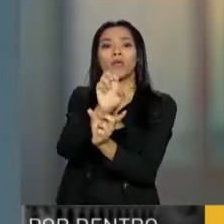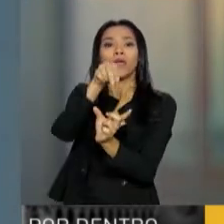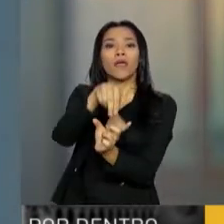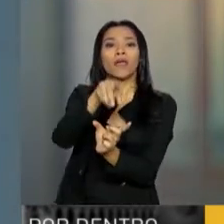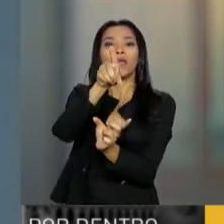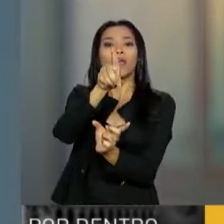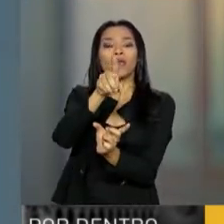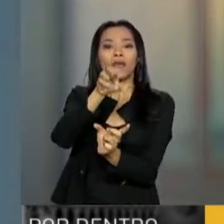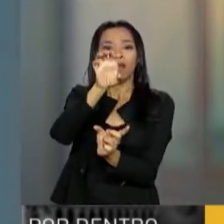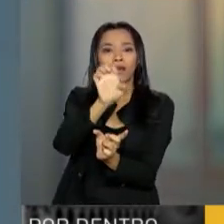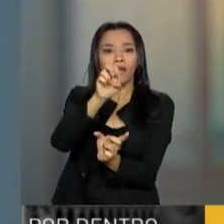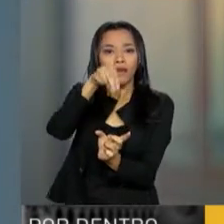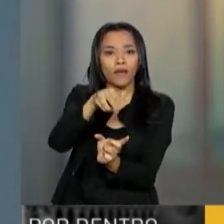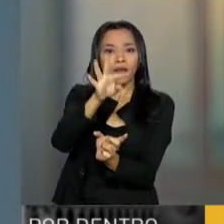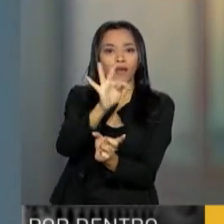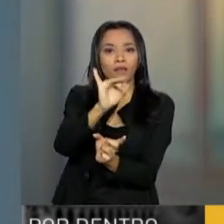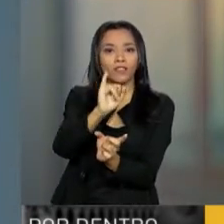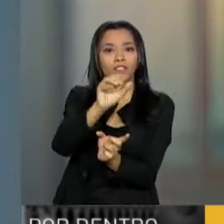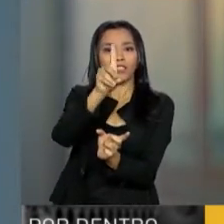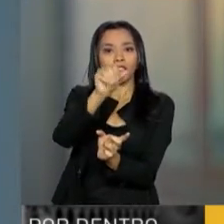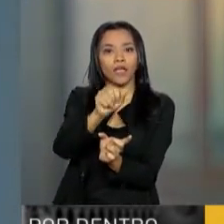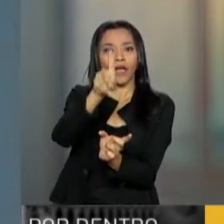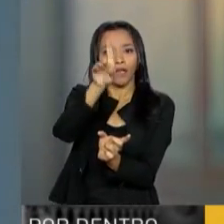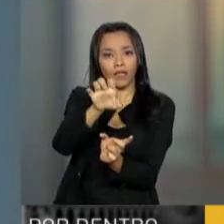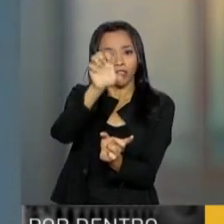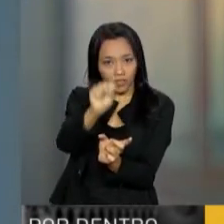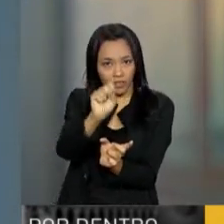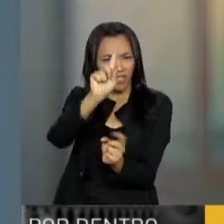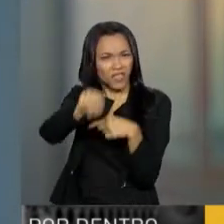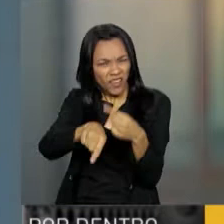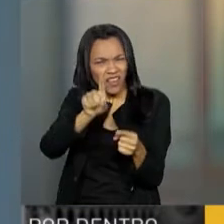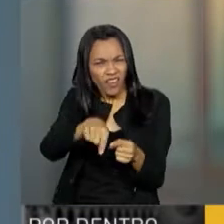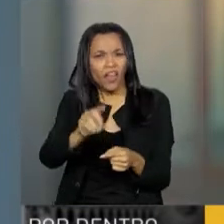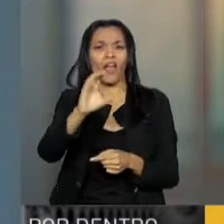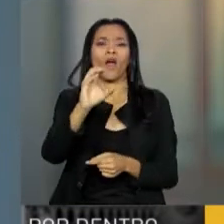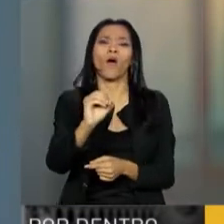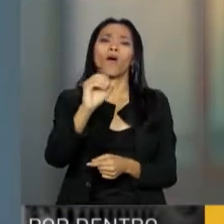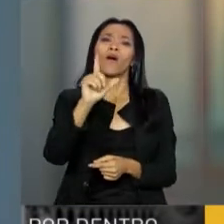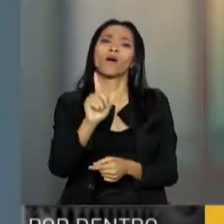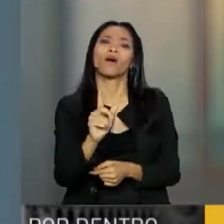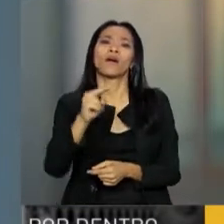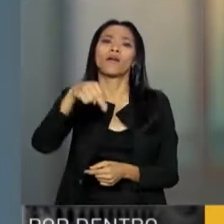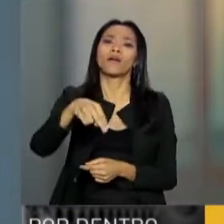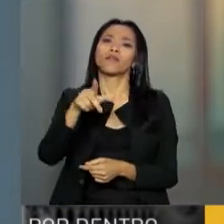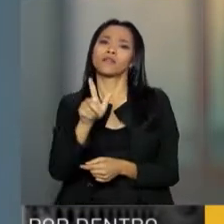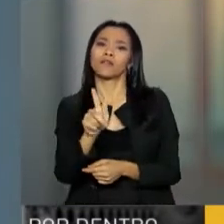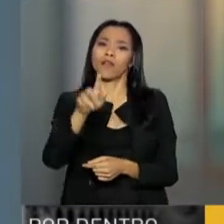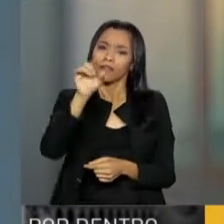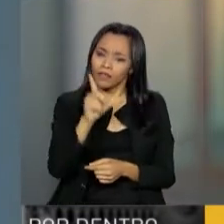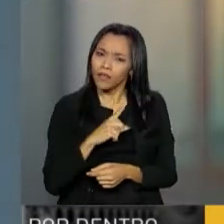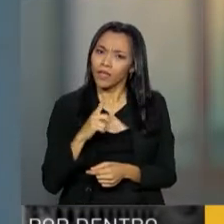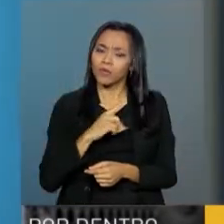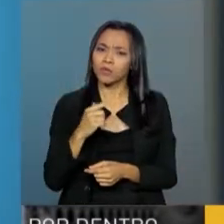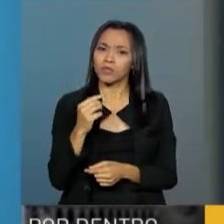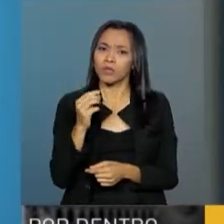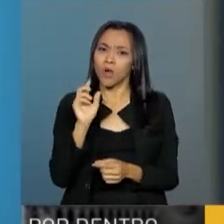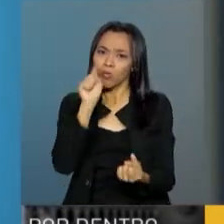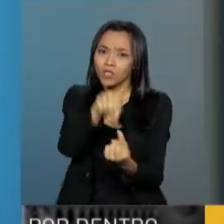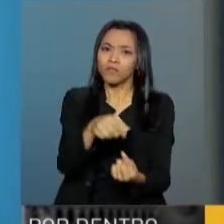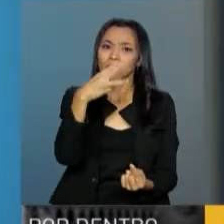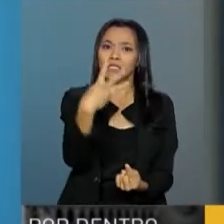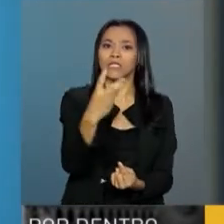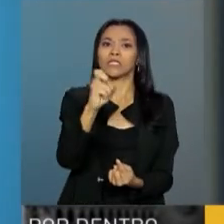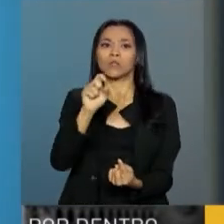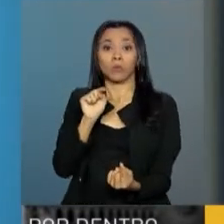entidades privadas sem fins lucrativos, nós temos uma meta de 35 mil unidades. Para